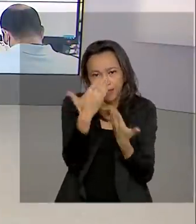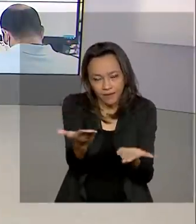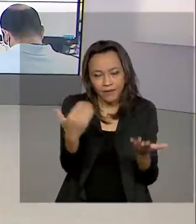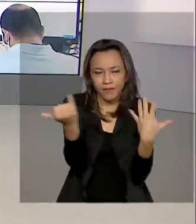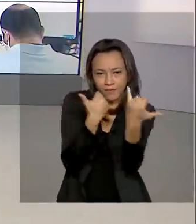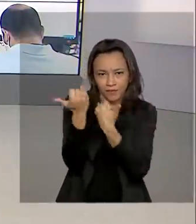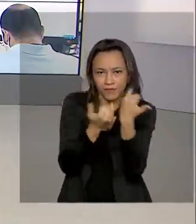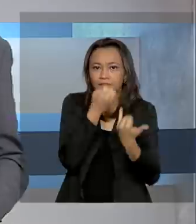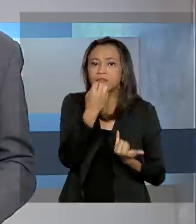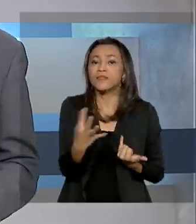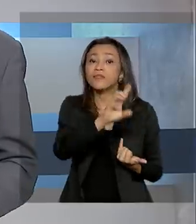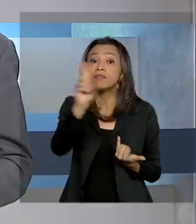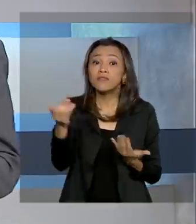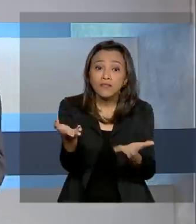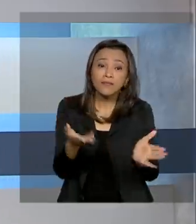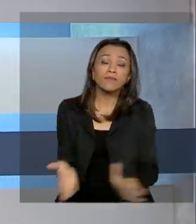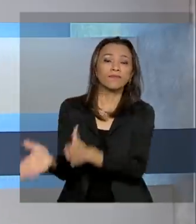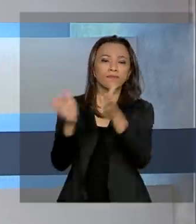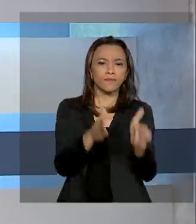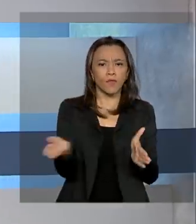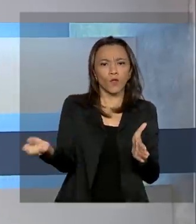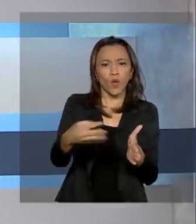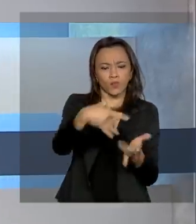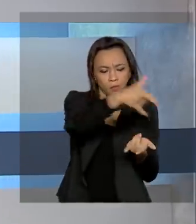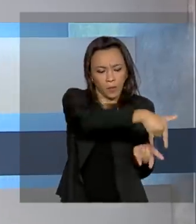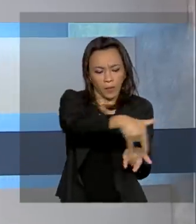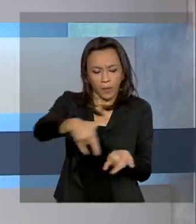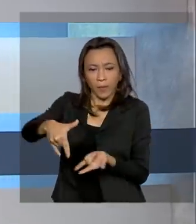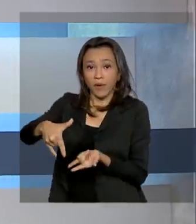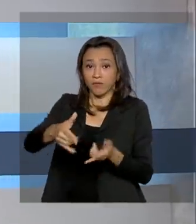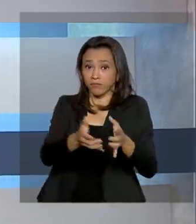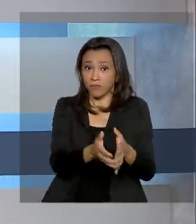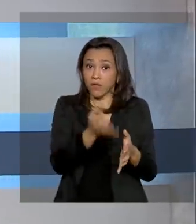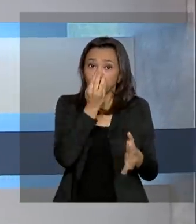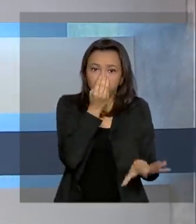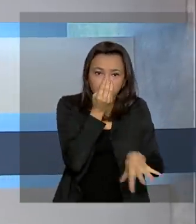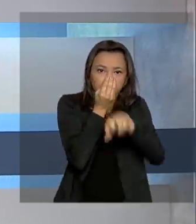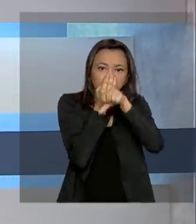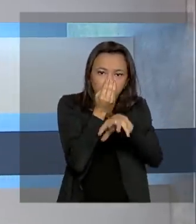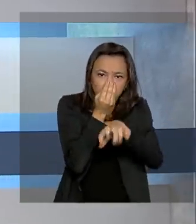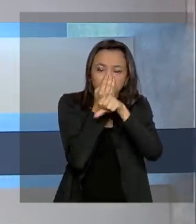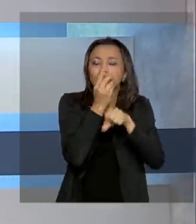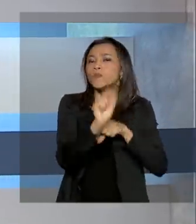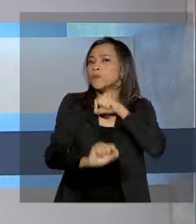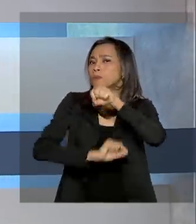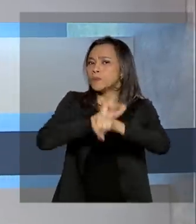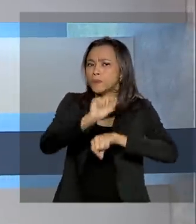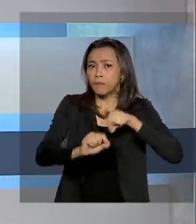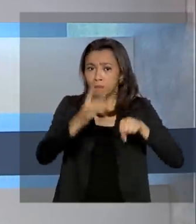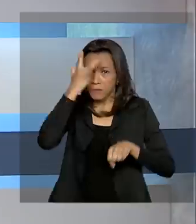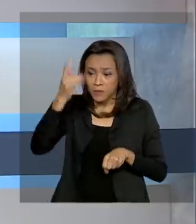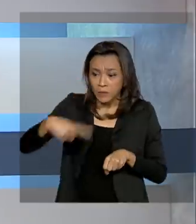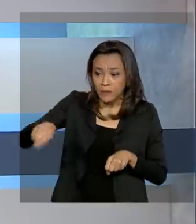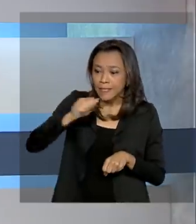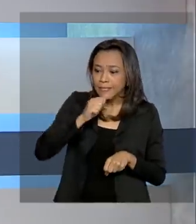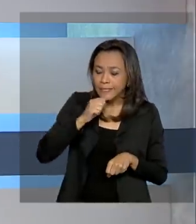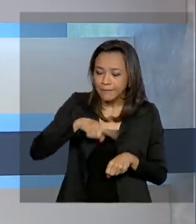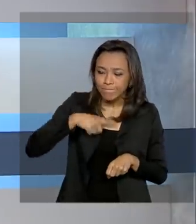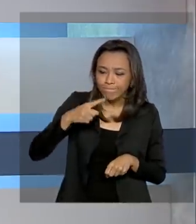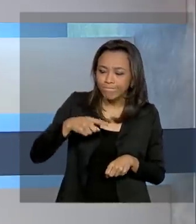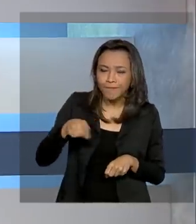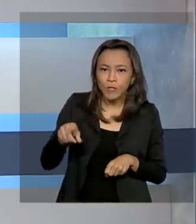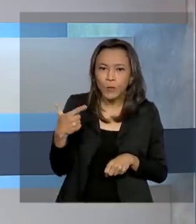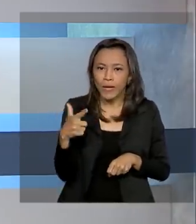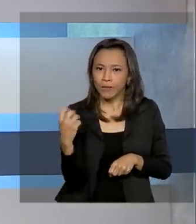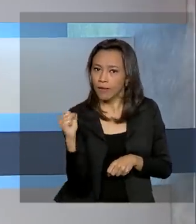informações. Um bom dia. Novos leitos de suporte ventilatório pulmonar para pacientes que ainda não evoluíram para a forma